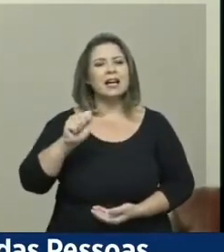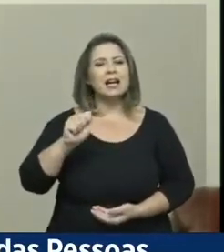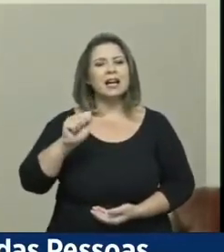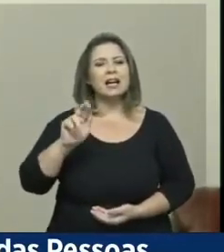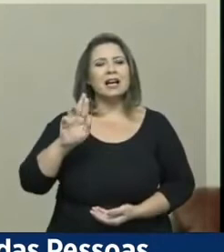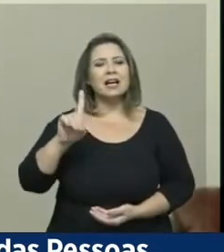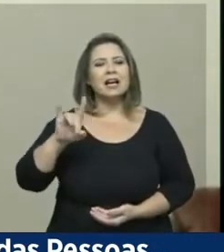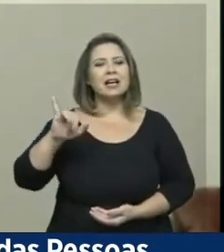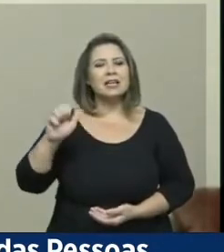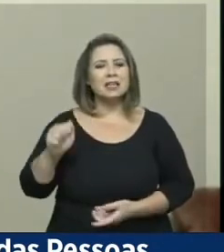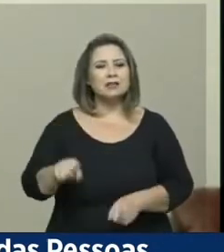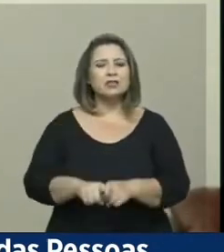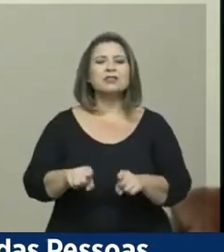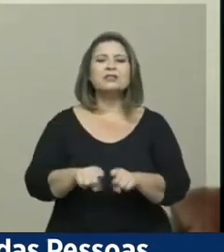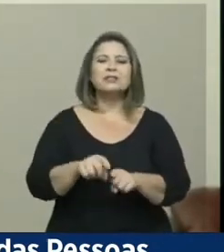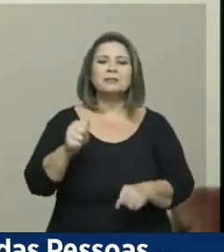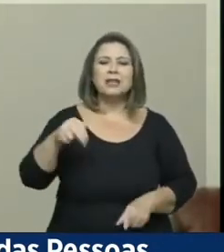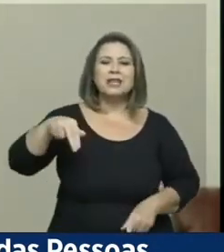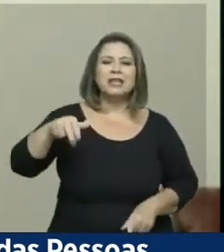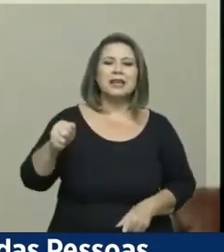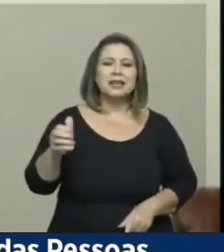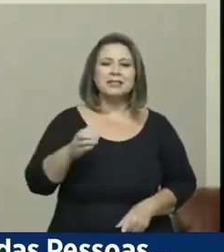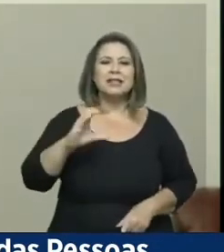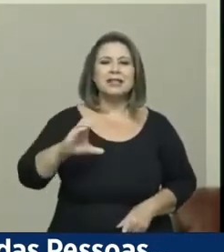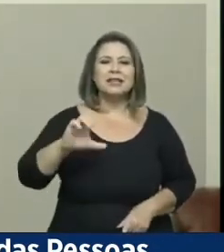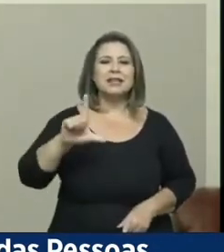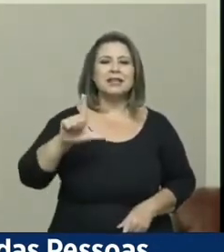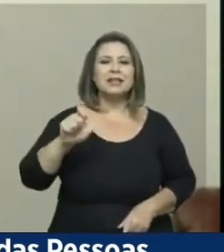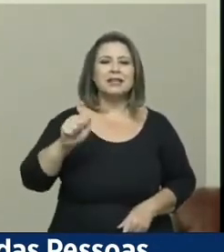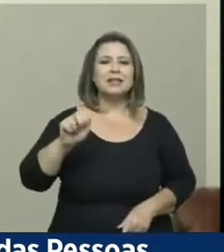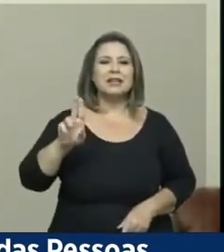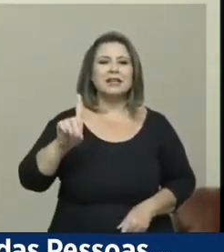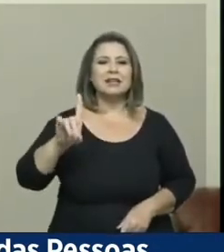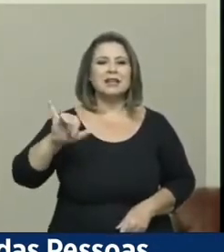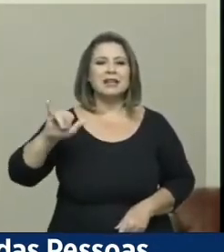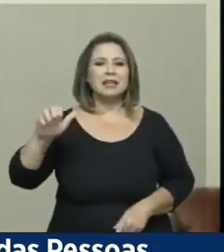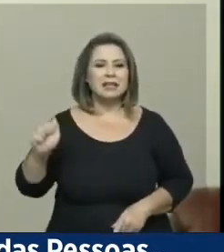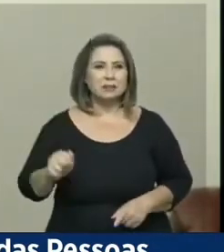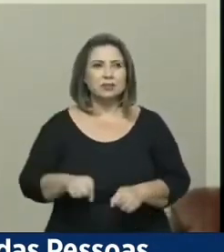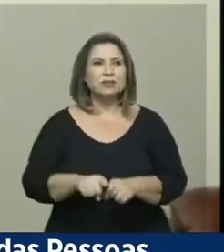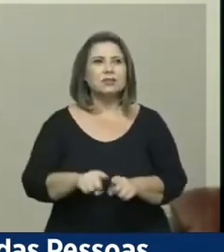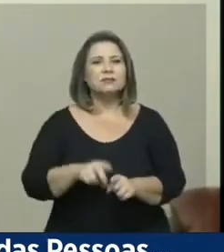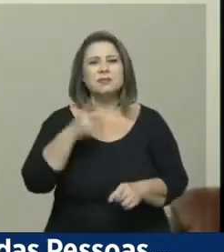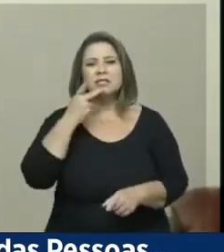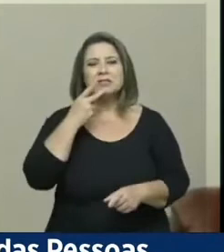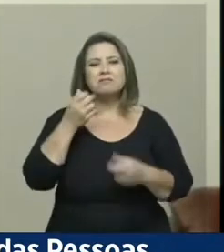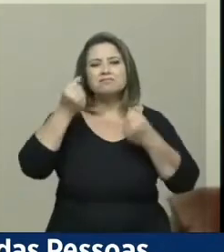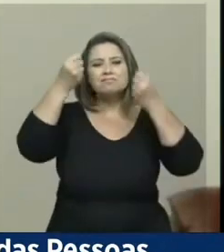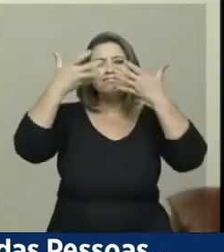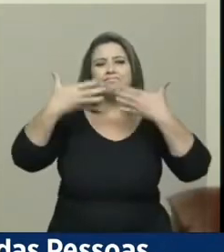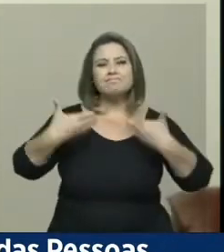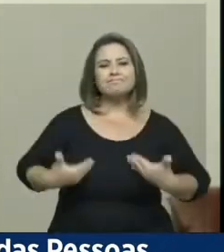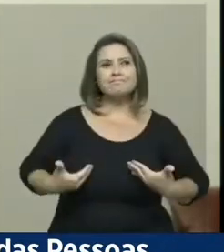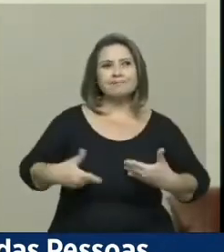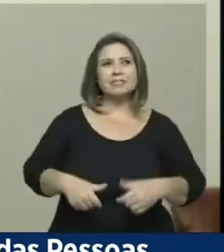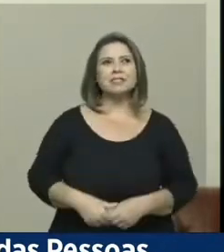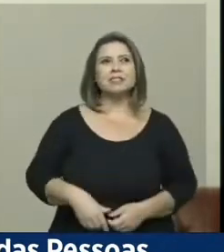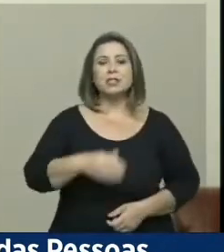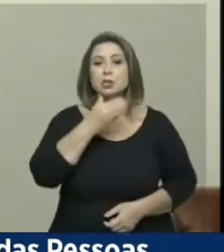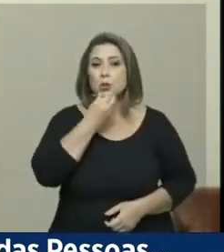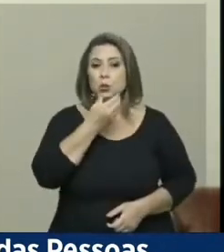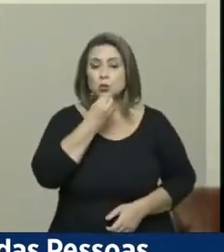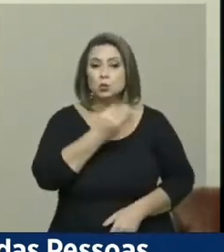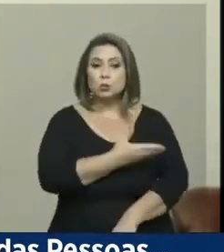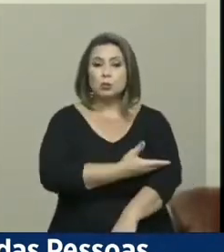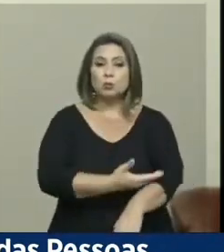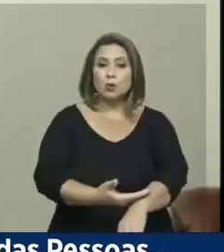da Ana Cláudia, e quero brevemente me descrever. Sou um homem de pele